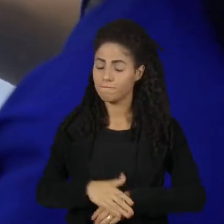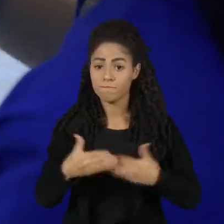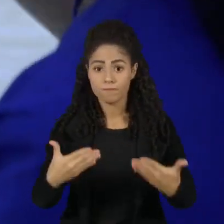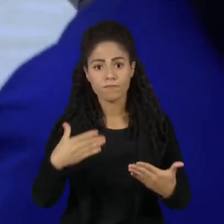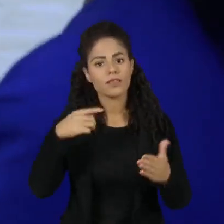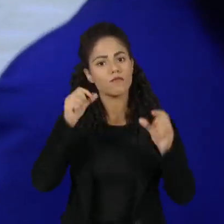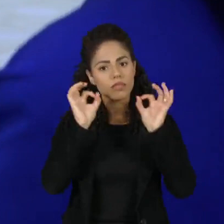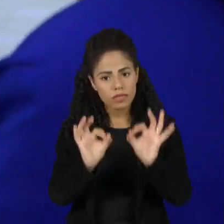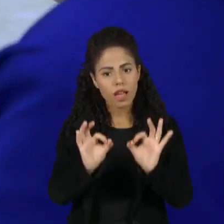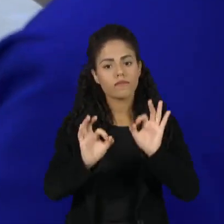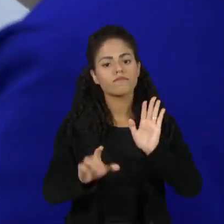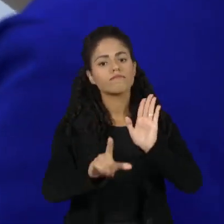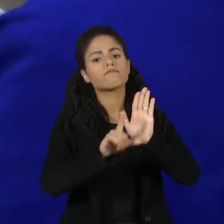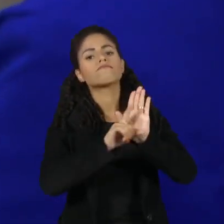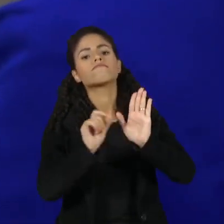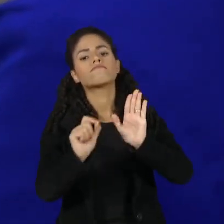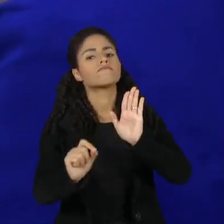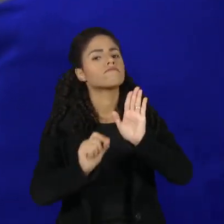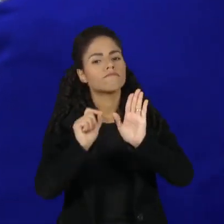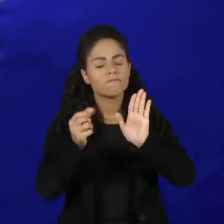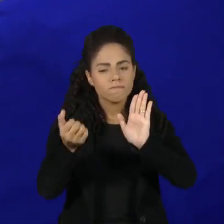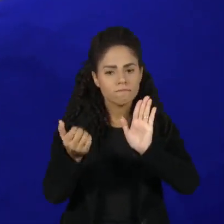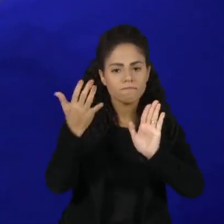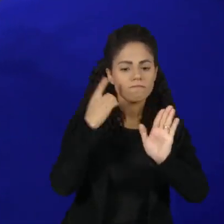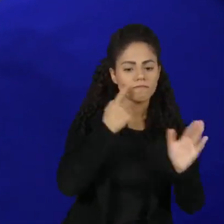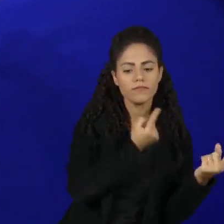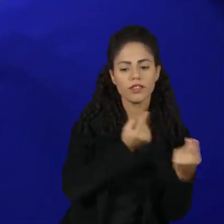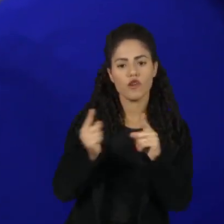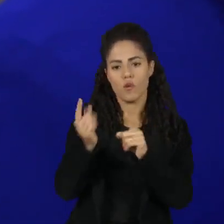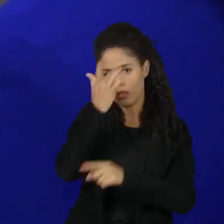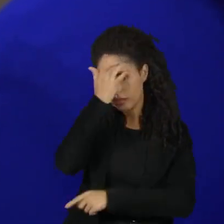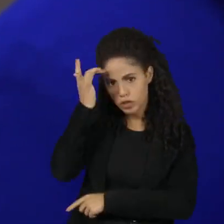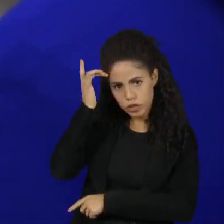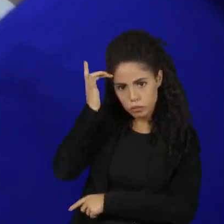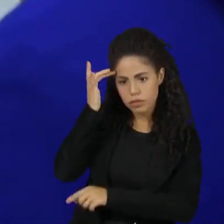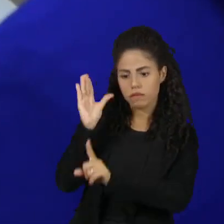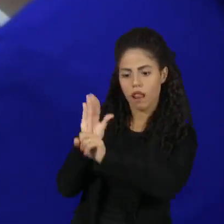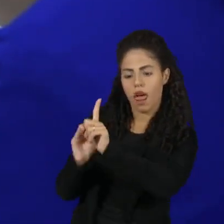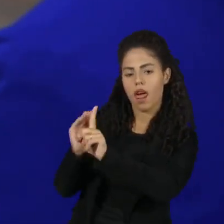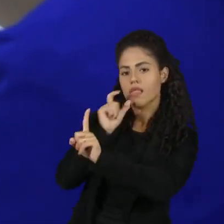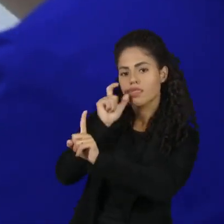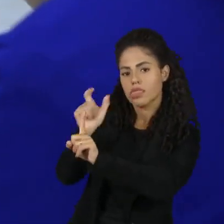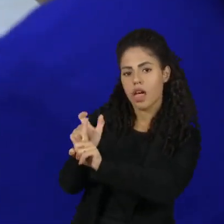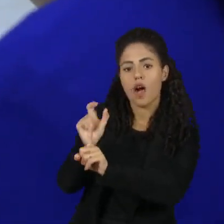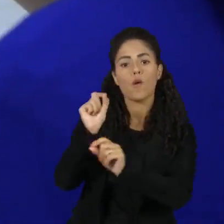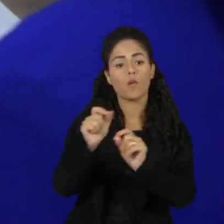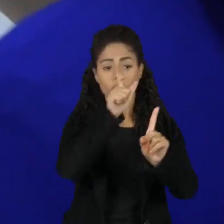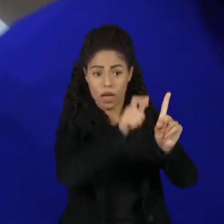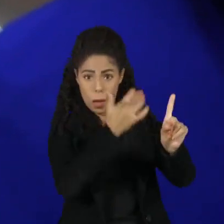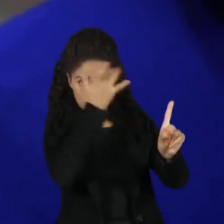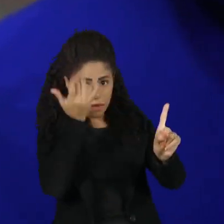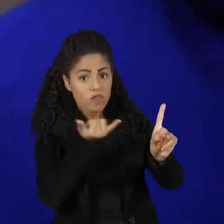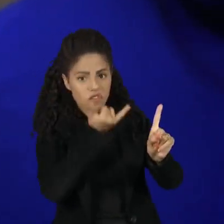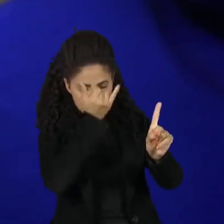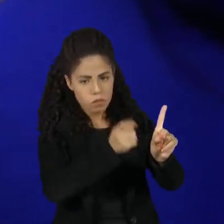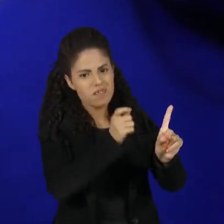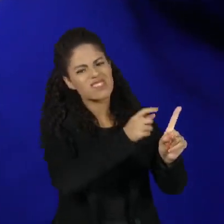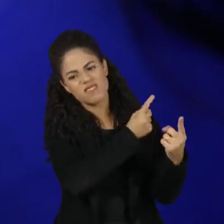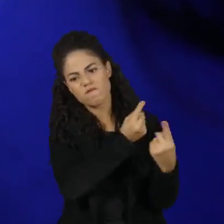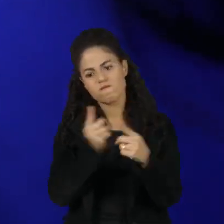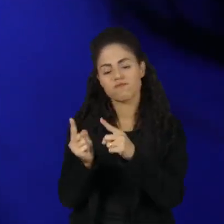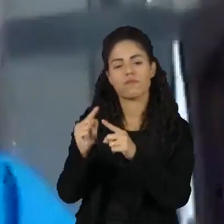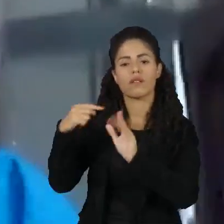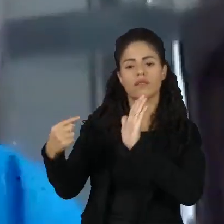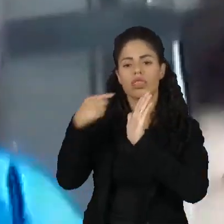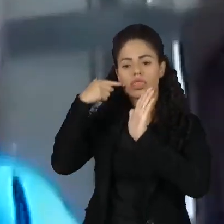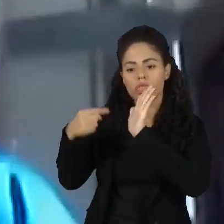legais contra os assediadores também devem ser adotadas pelas vítimas e pelas instituições onde elas